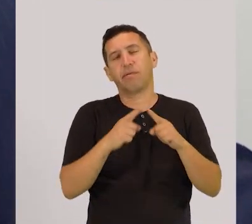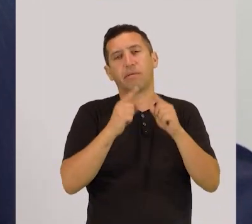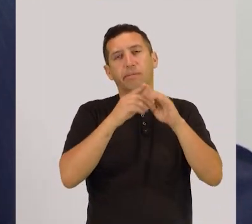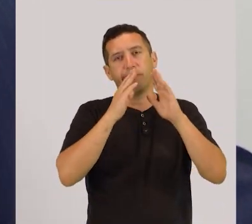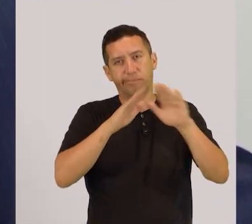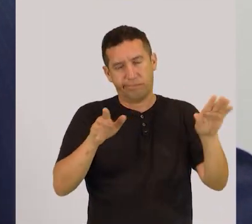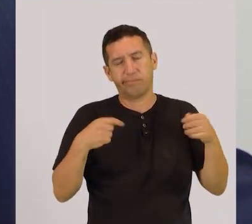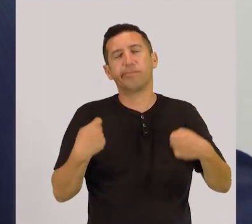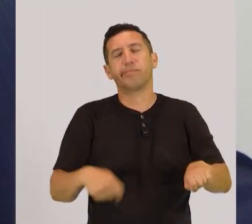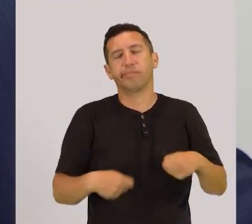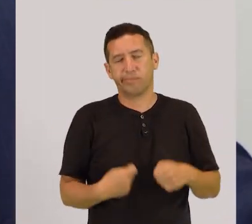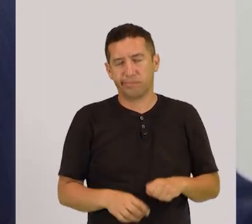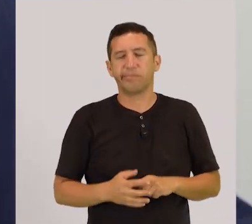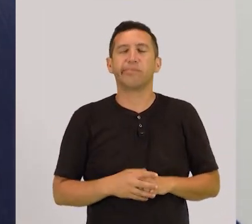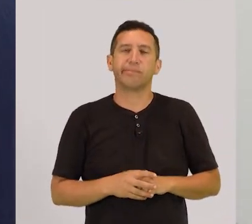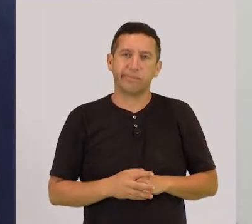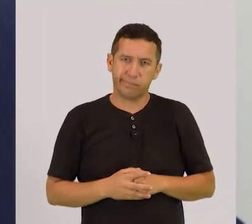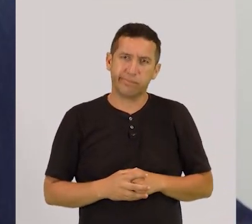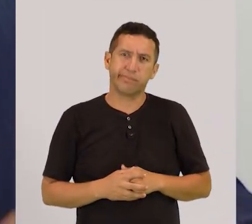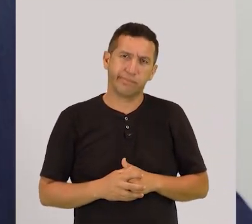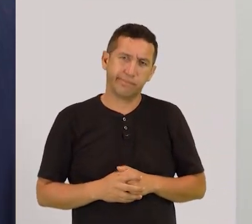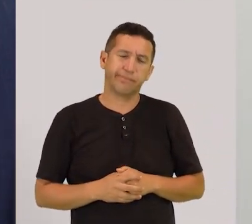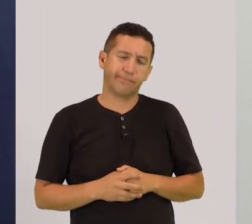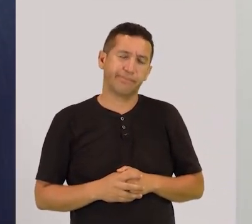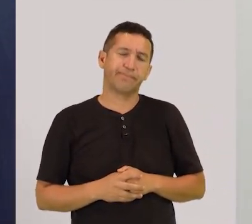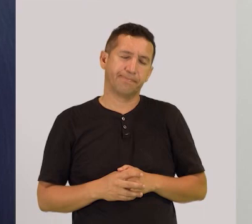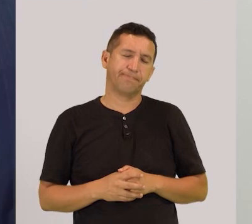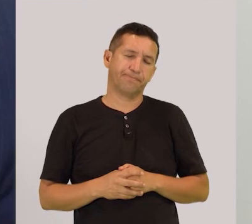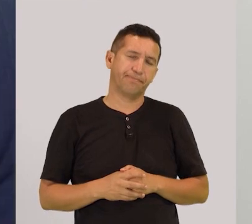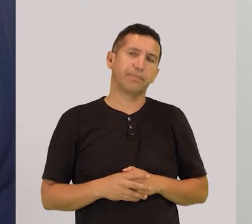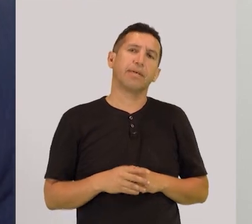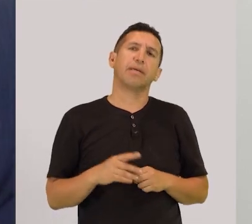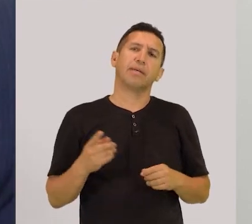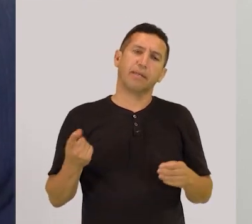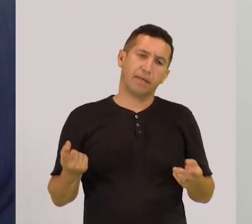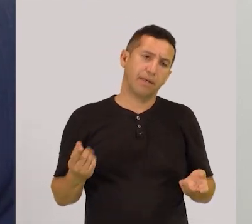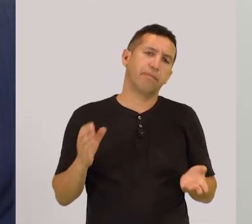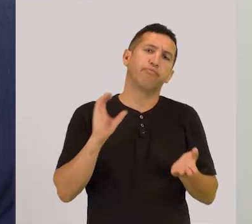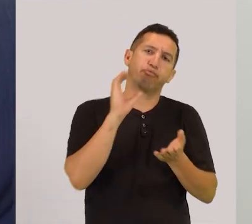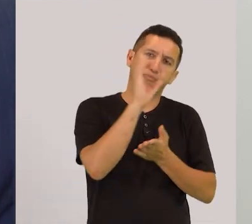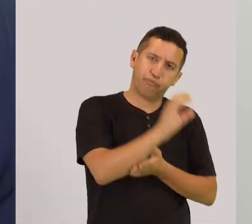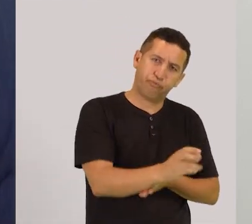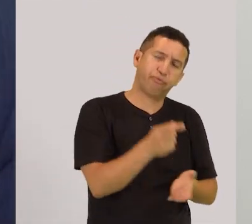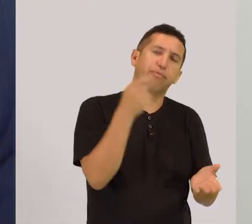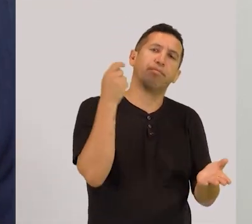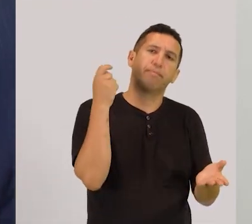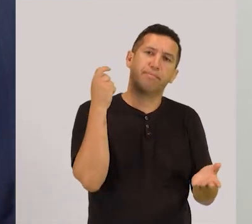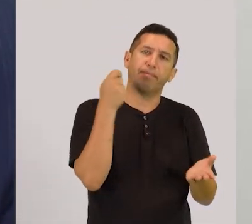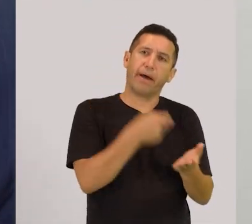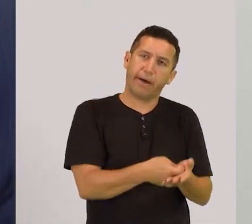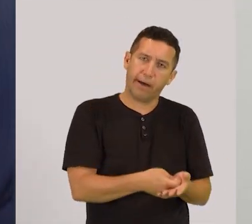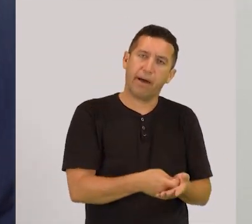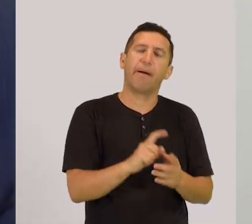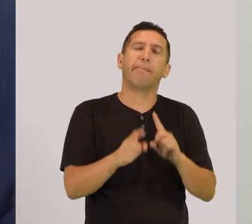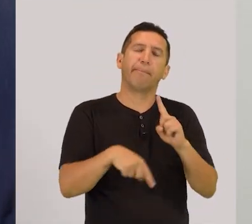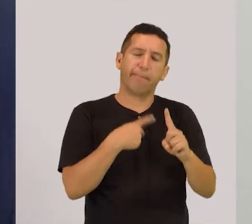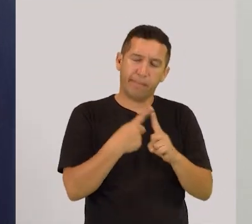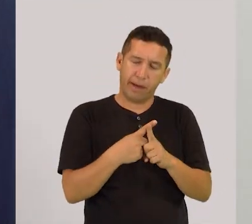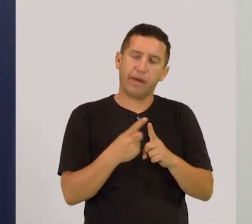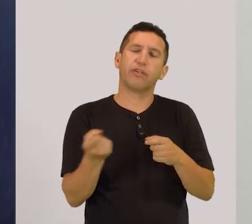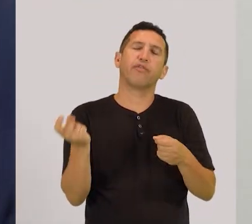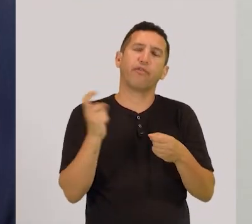dessas violações e haja devida a reparação de todas as violações que ocorreram. E uma